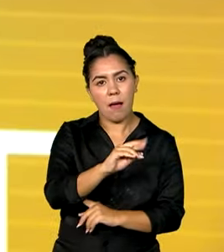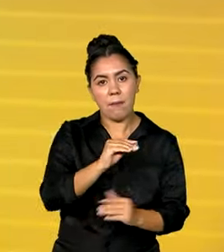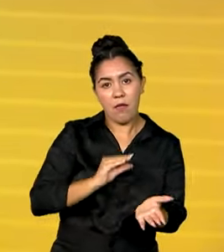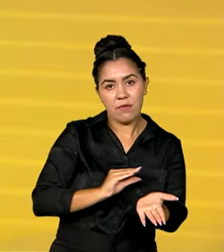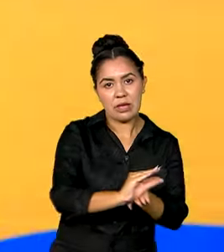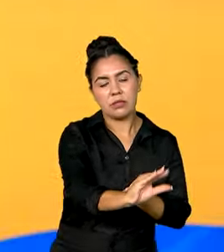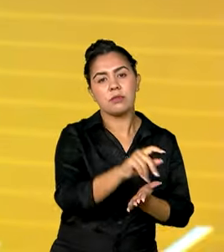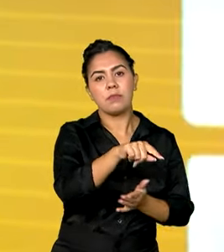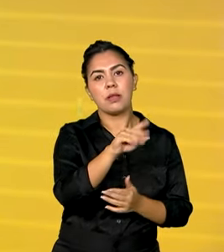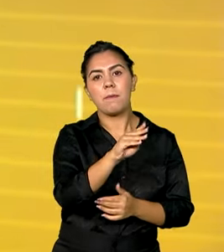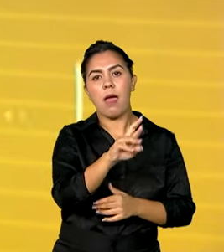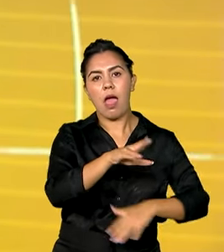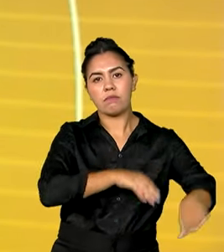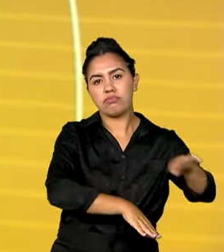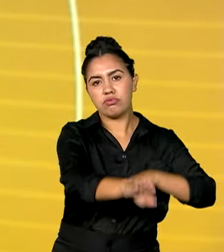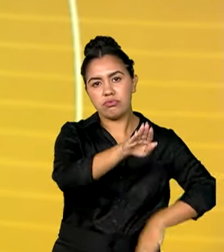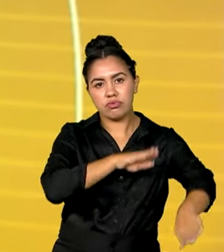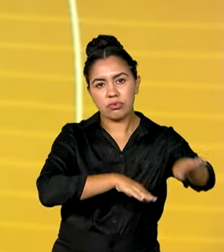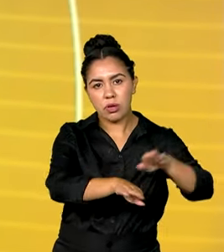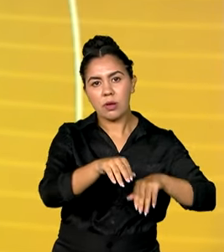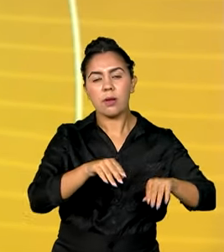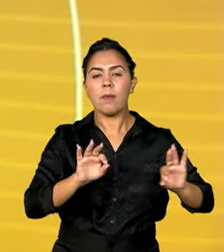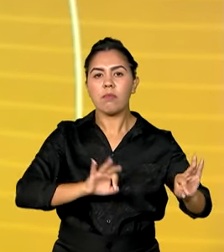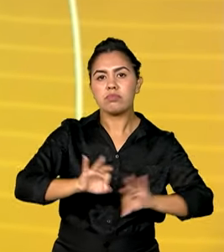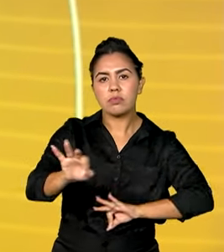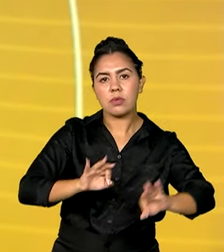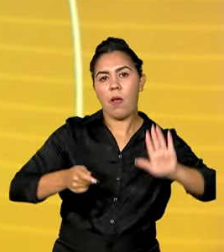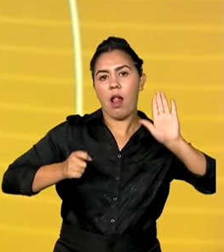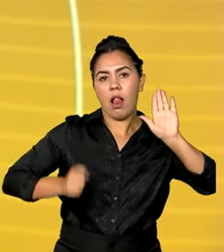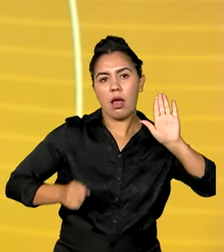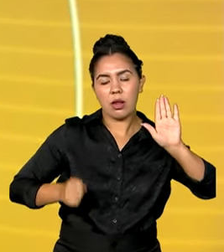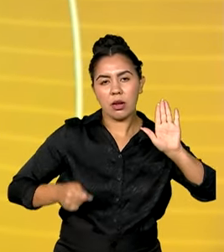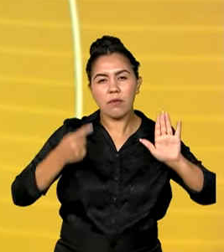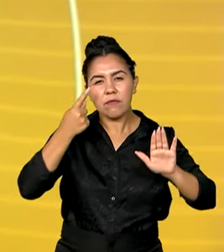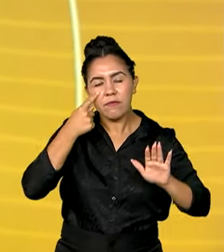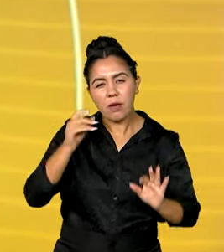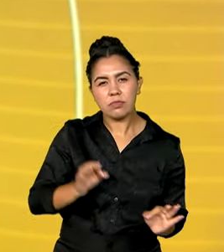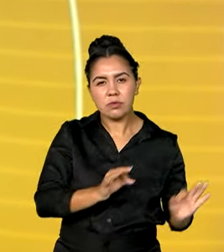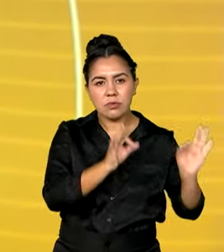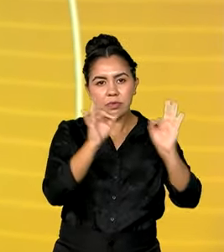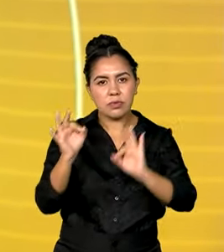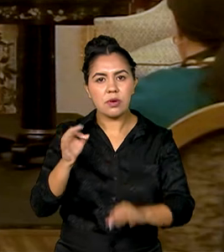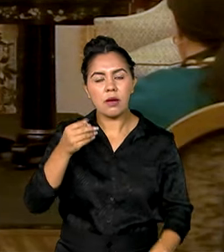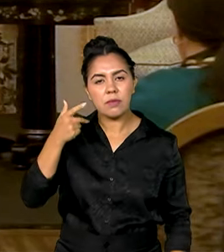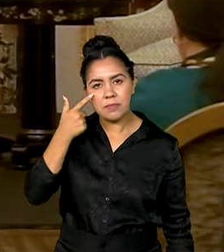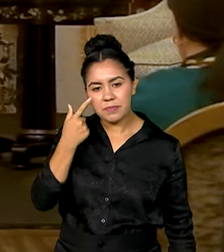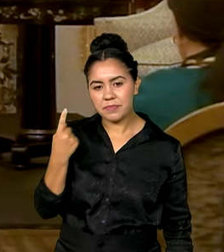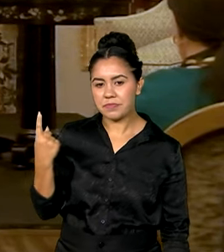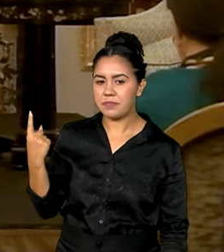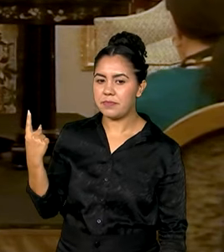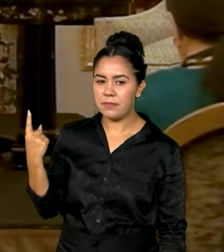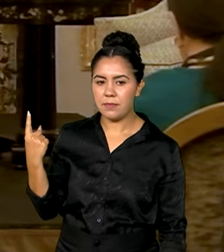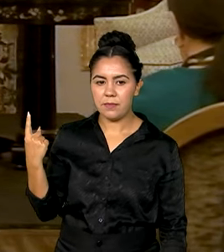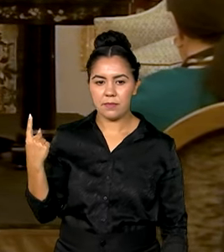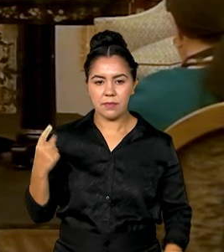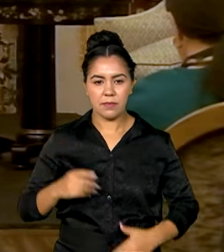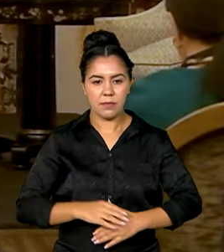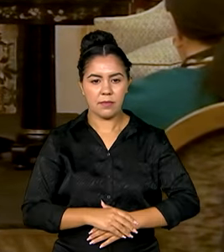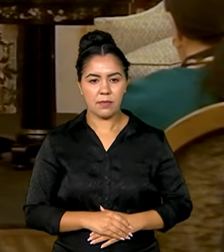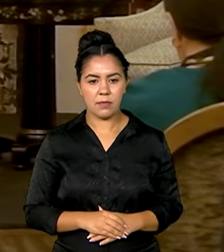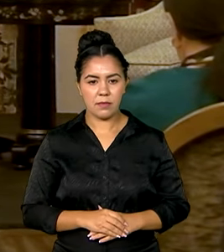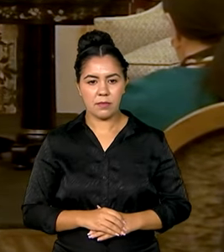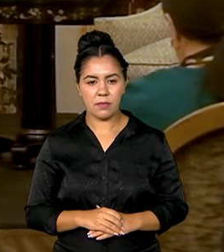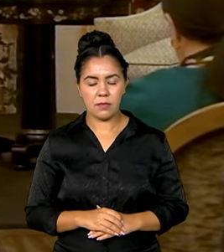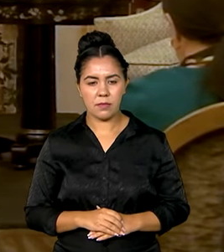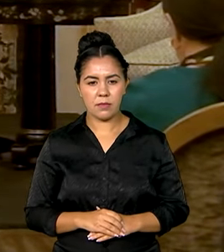para as rodovias brasileiras, por meio de leilões. Vamos ouvir um trecho da fala do ministro. A nossa carteira de